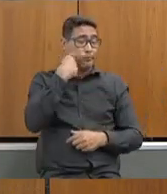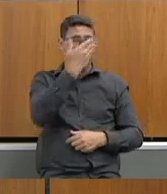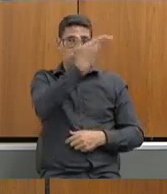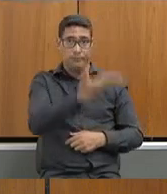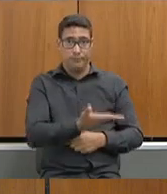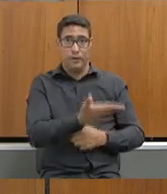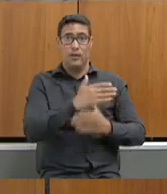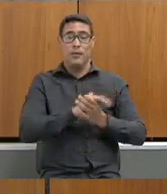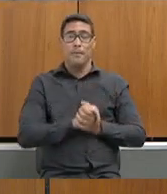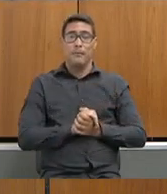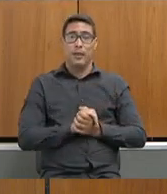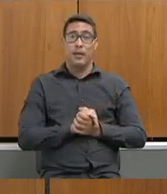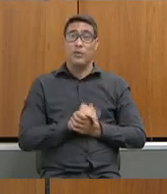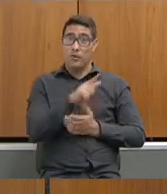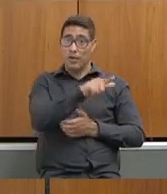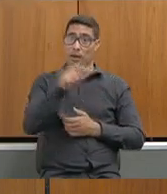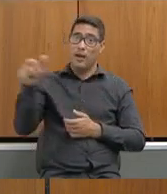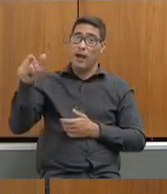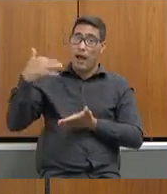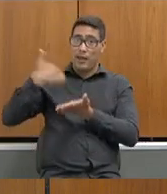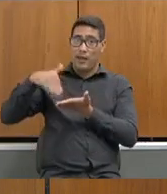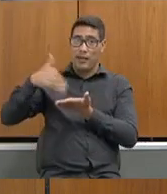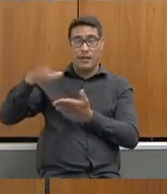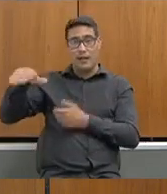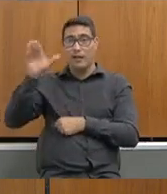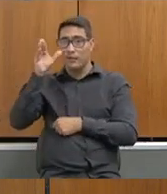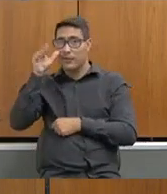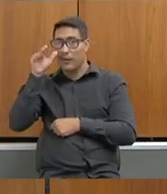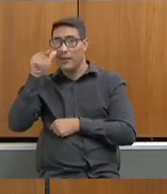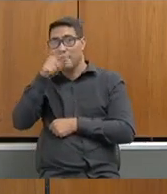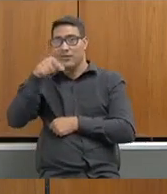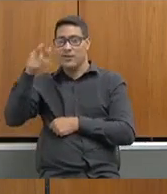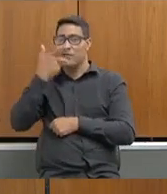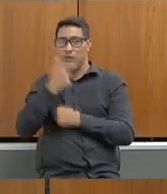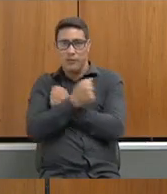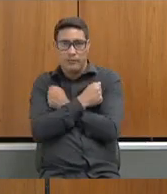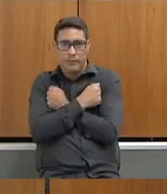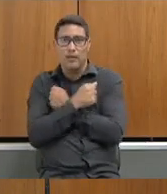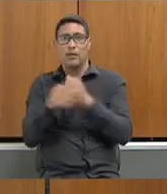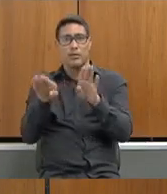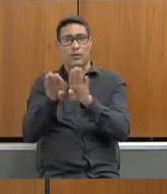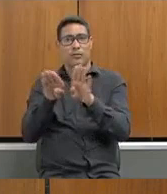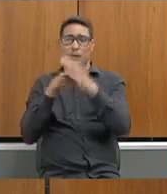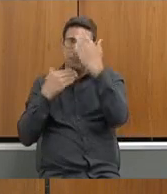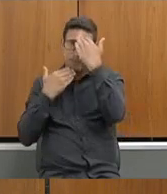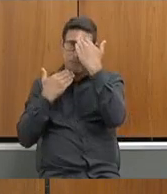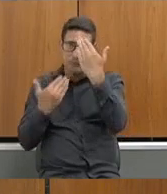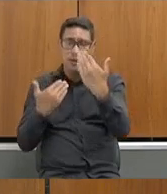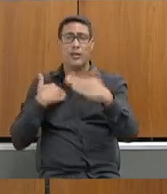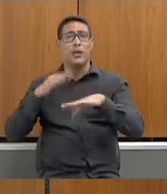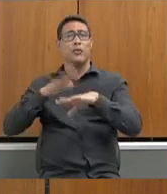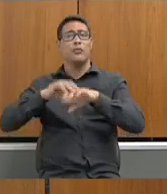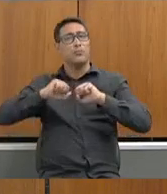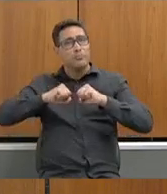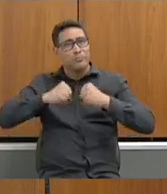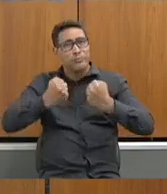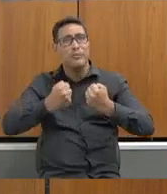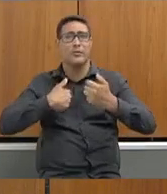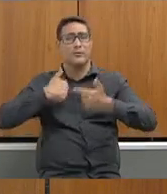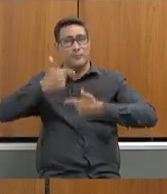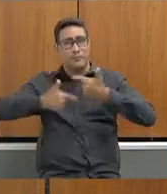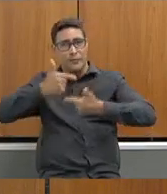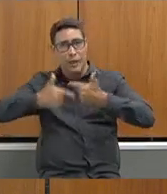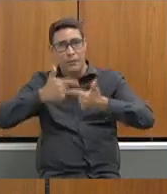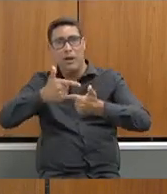Secretária Júlia, com certeza, está nos assistindo, aproveitar, mandar um abraço e agradecer por todo o empenho, trabalho diferenciado que trouxe a